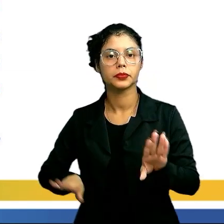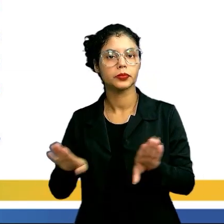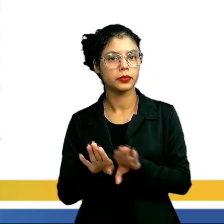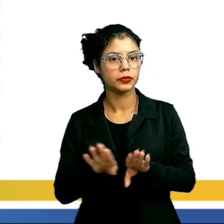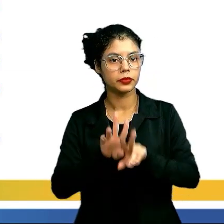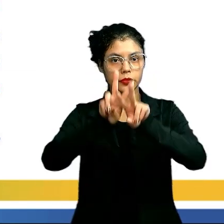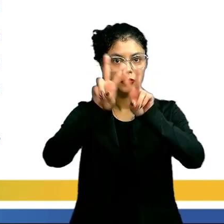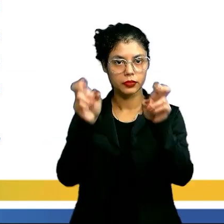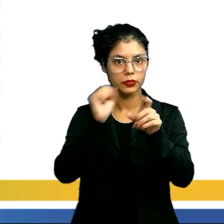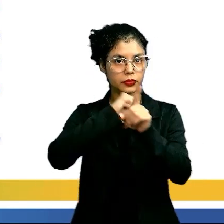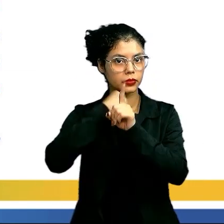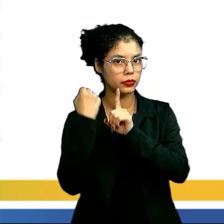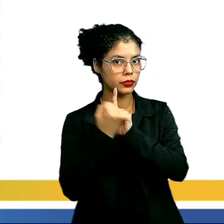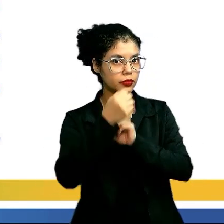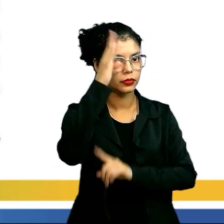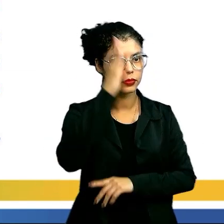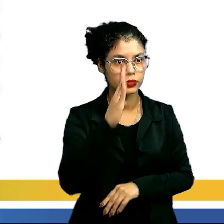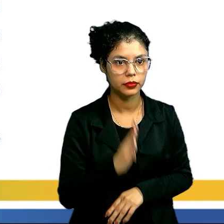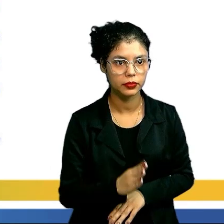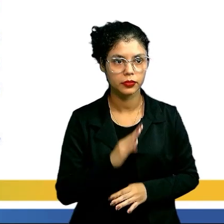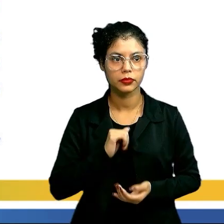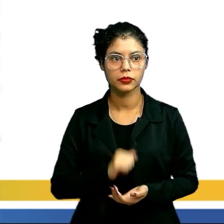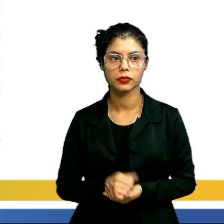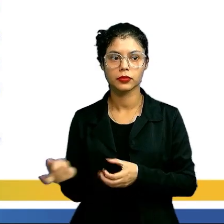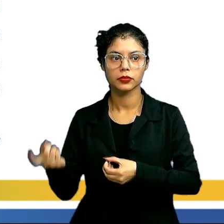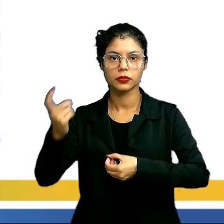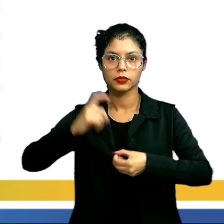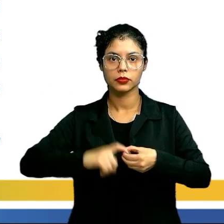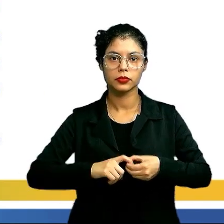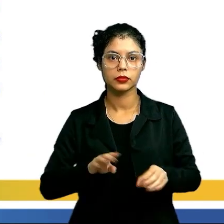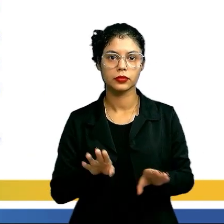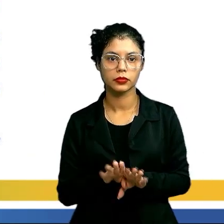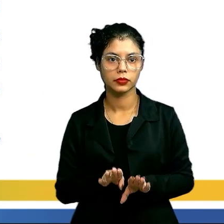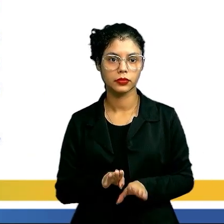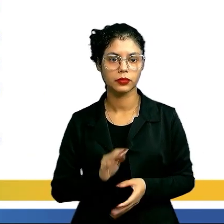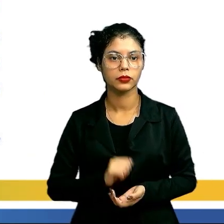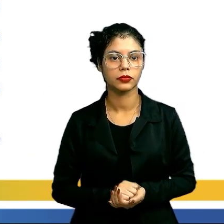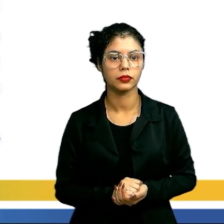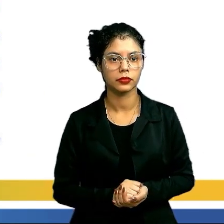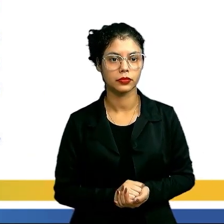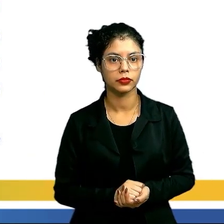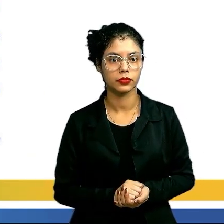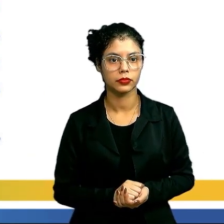respeito da sociedade brasileira retoma argumentos.